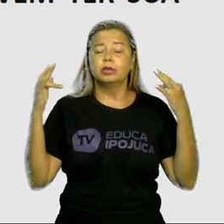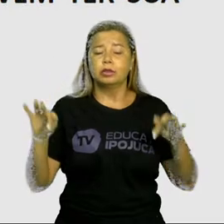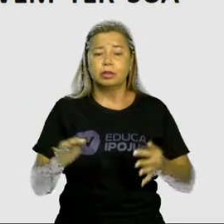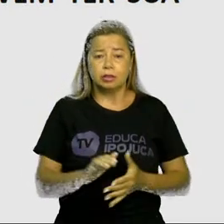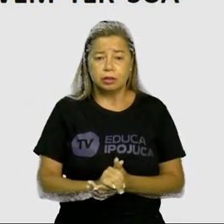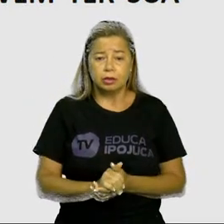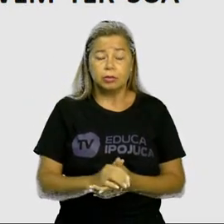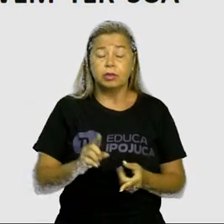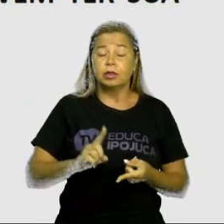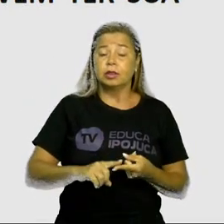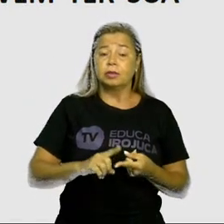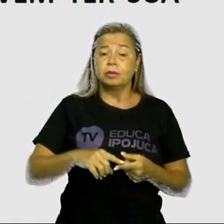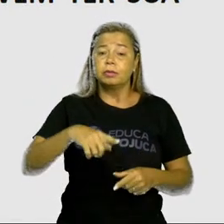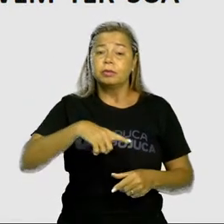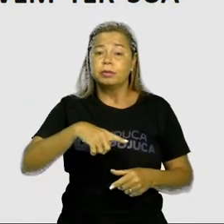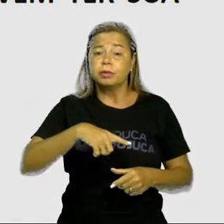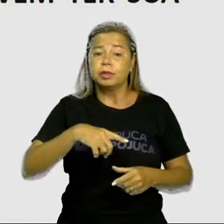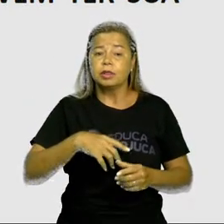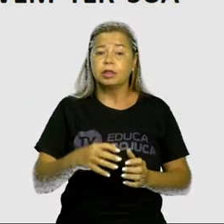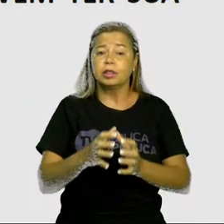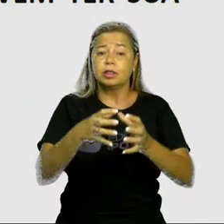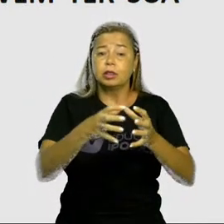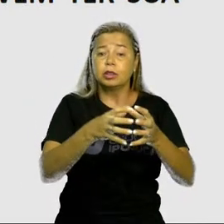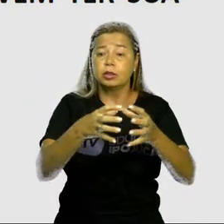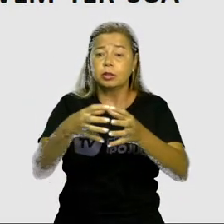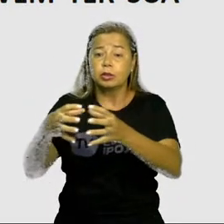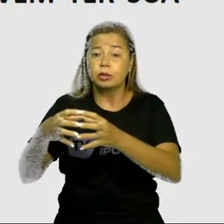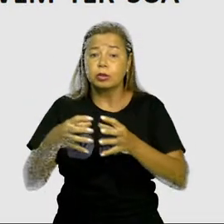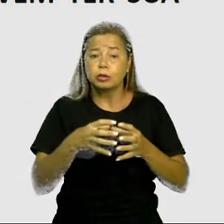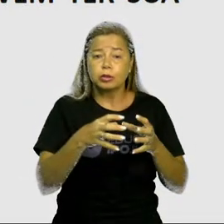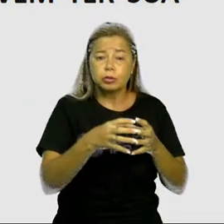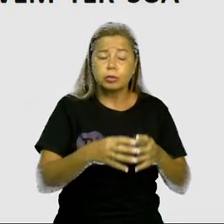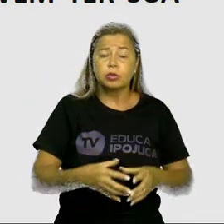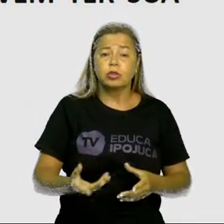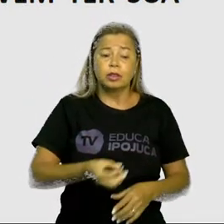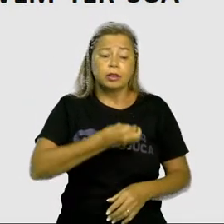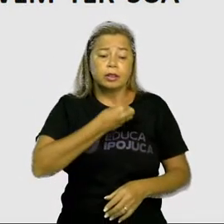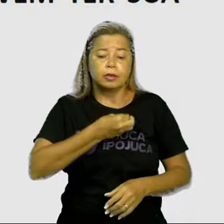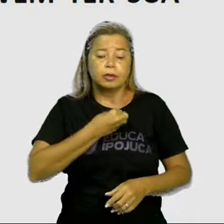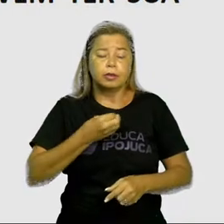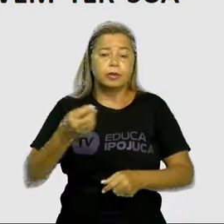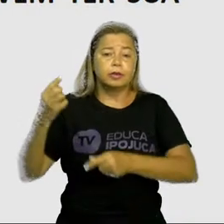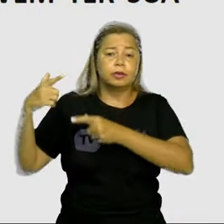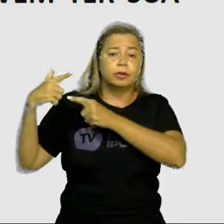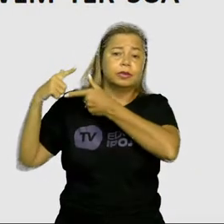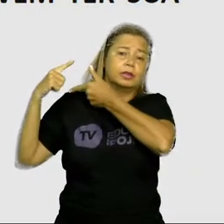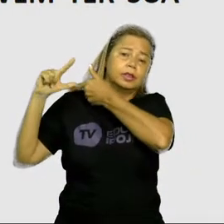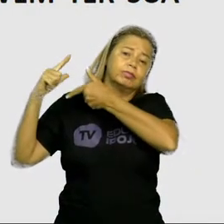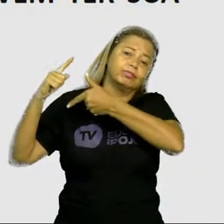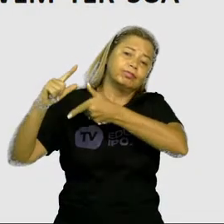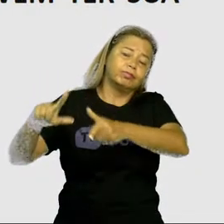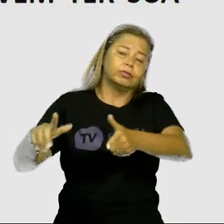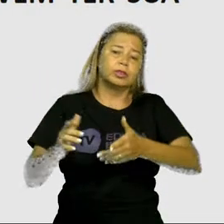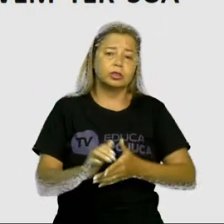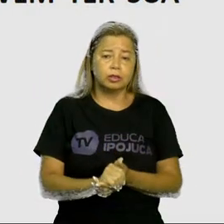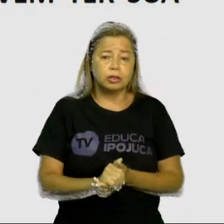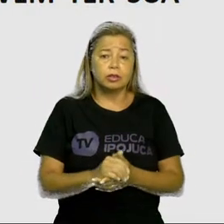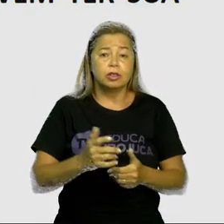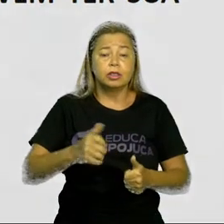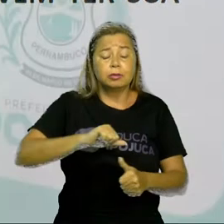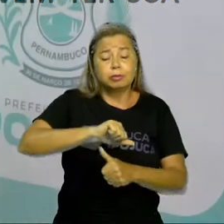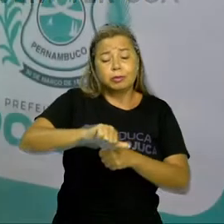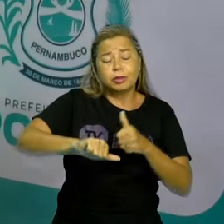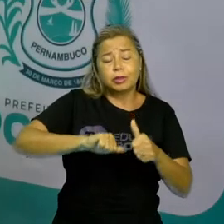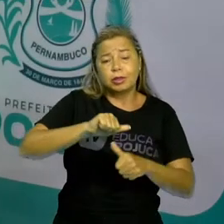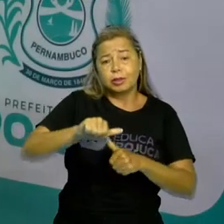comunidades humanas que vivem de maneira tradicional, alterando pouco o ambiente e devem